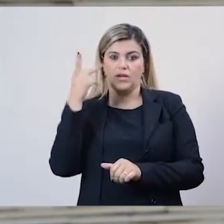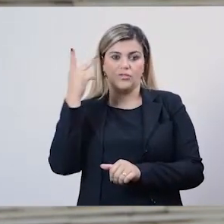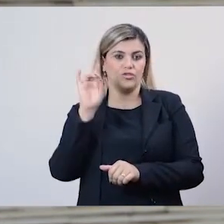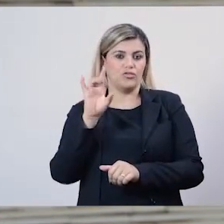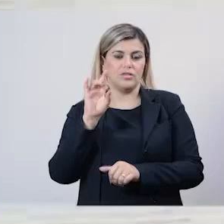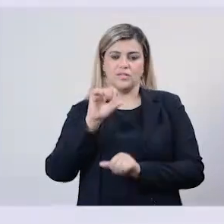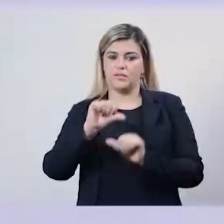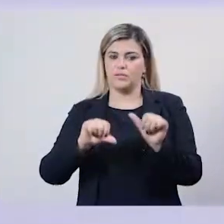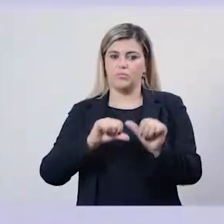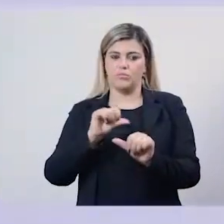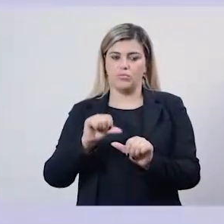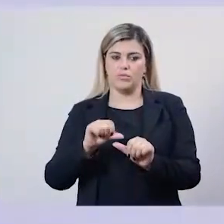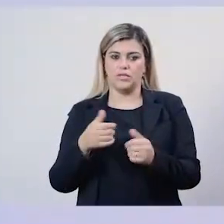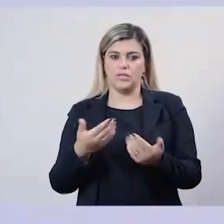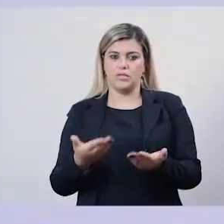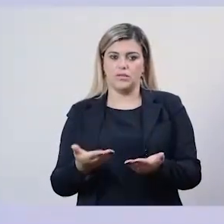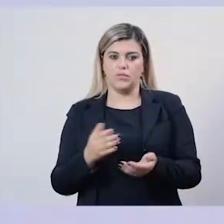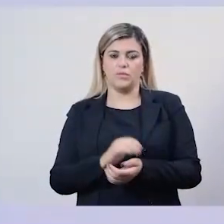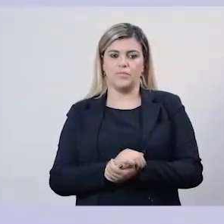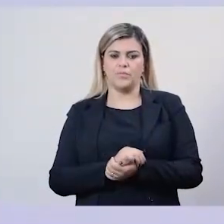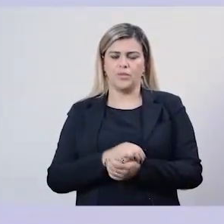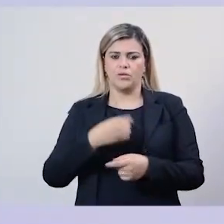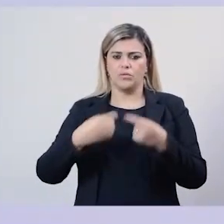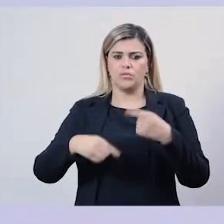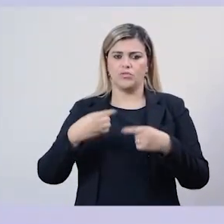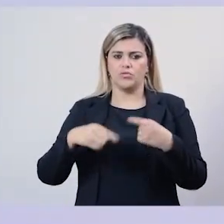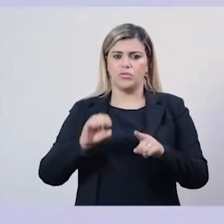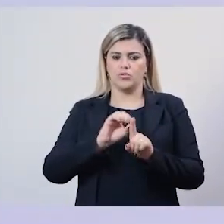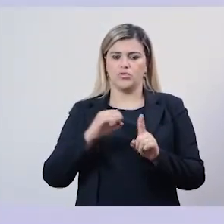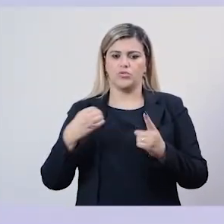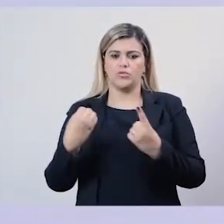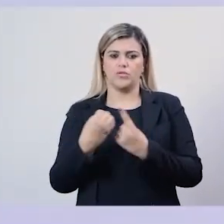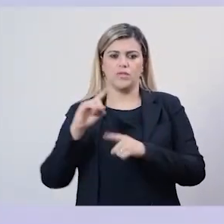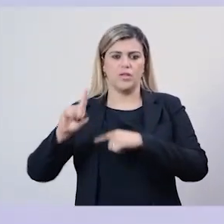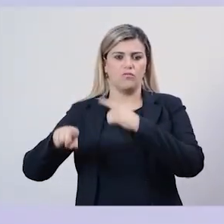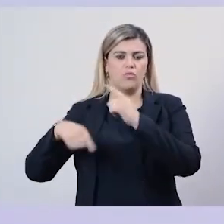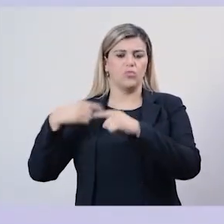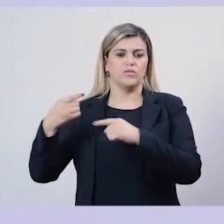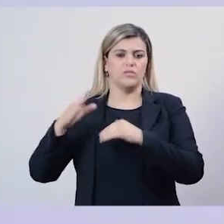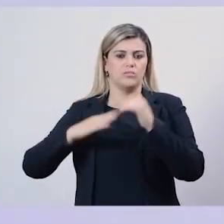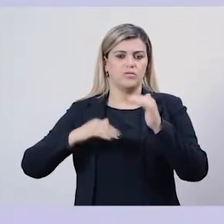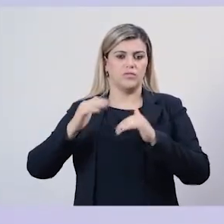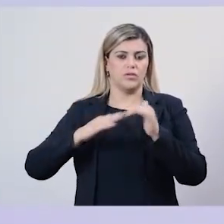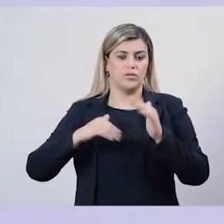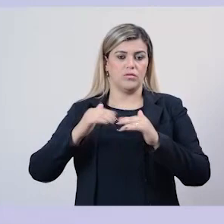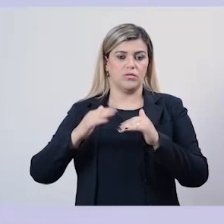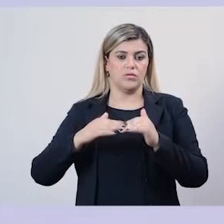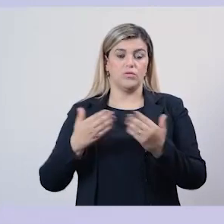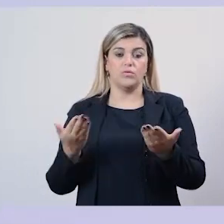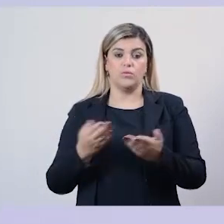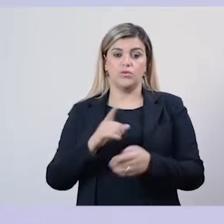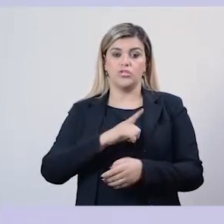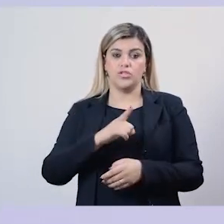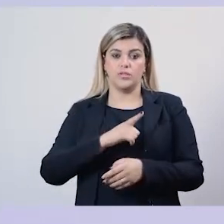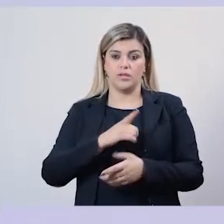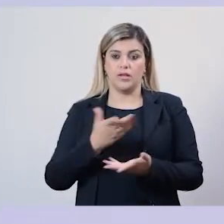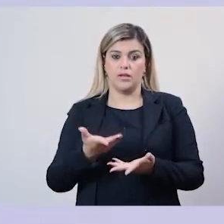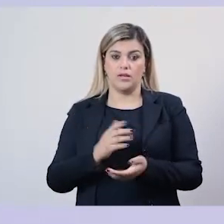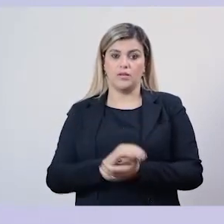história não mudará. E quando a gente discute muito, estuda a sociologia da evolução das profissões, hoje a gente tem uma profissão,